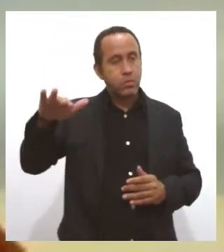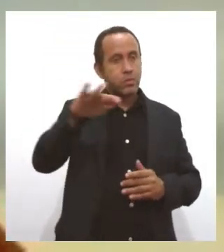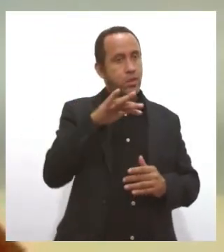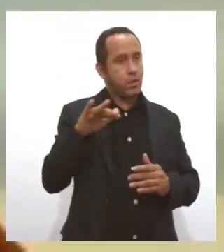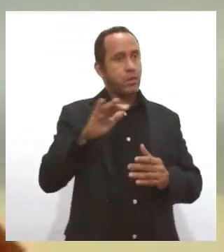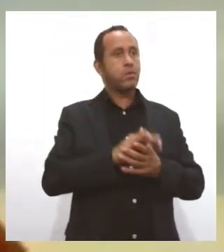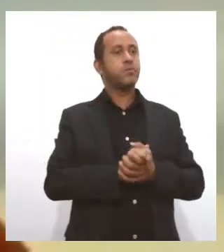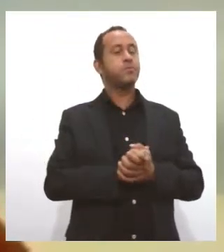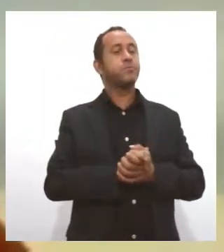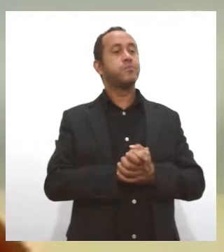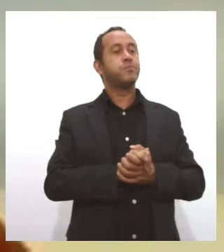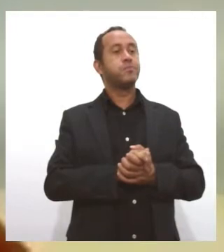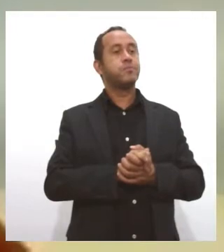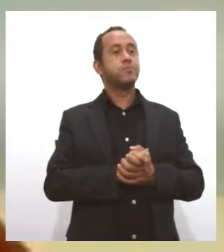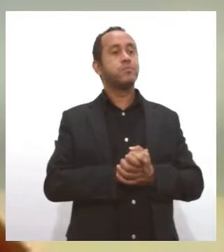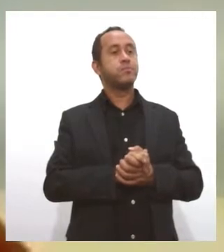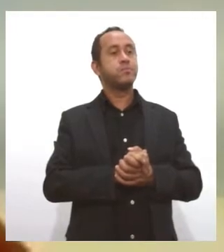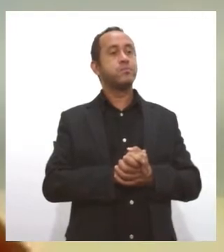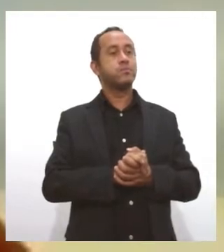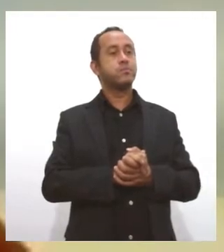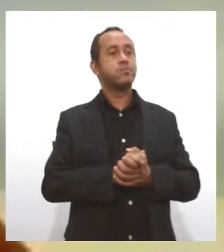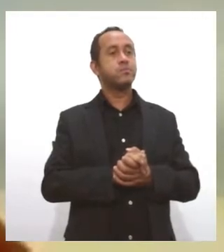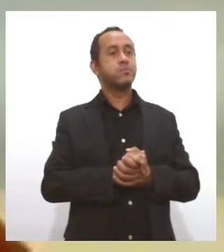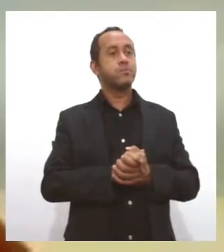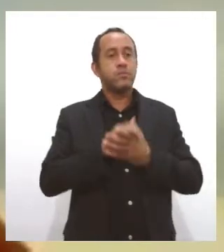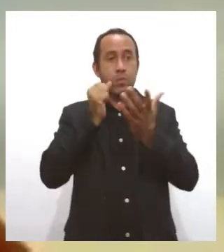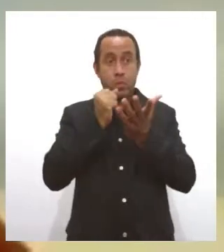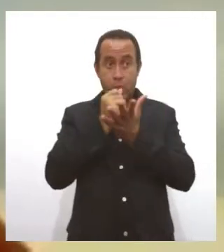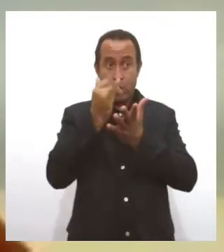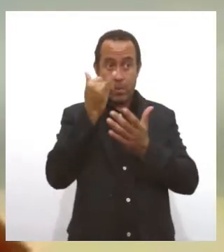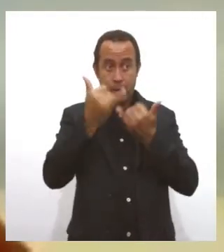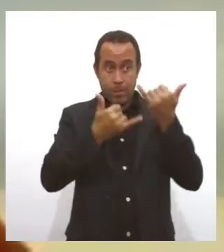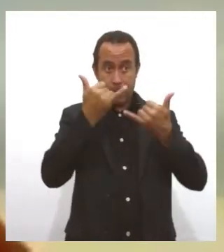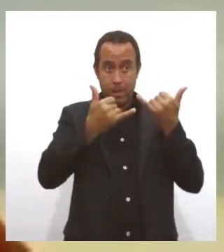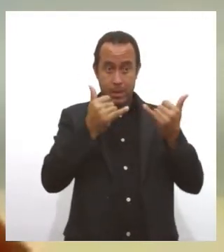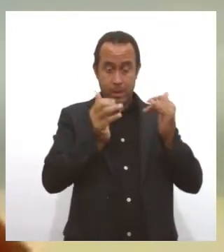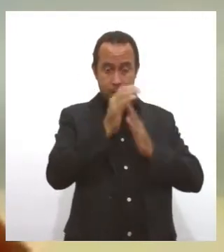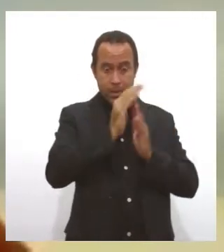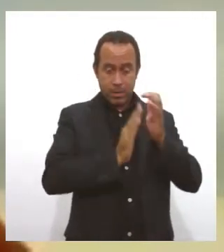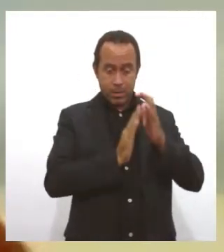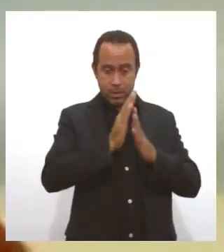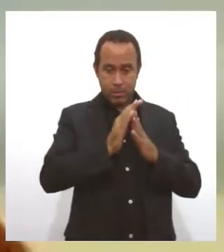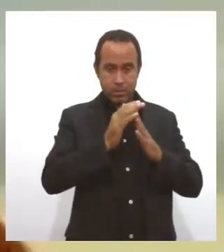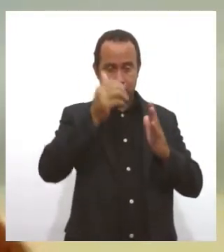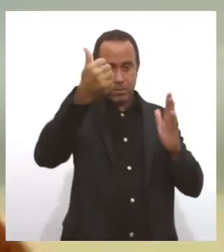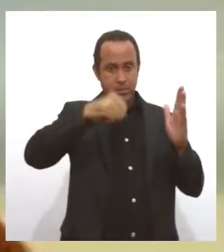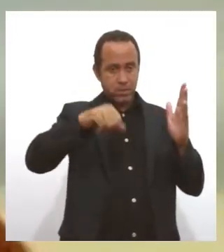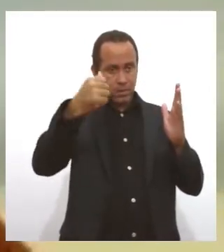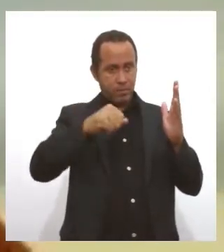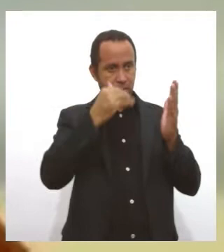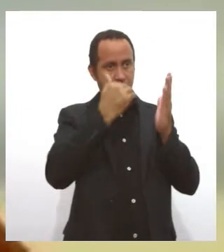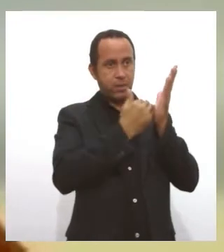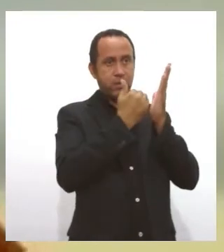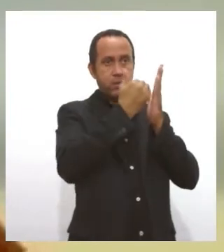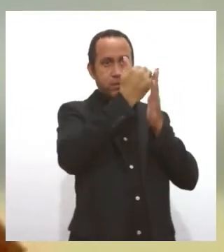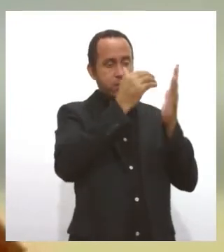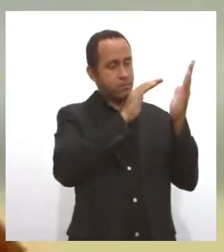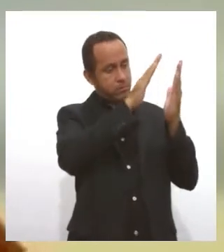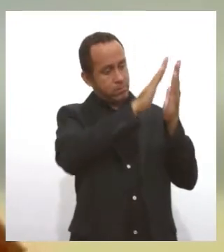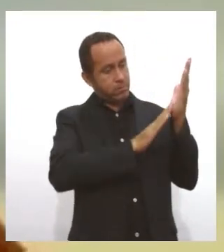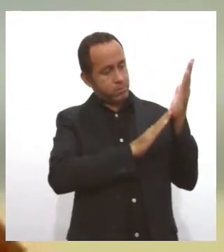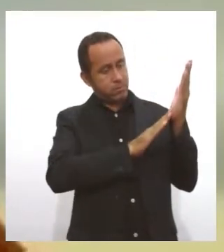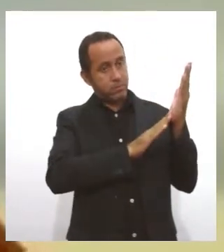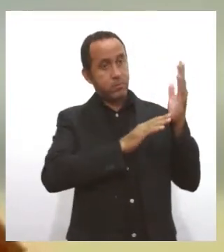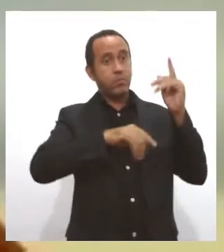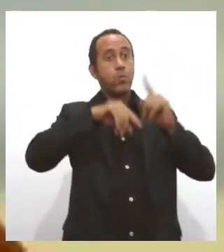é com relação a comprar brinquedos que tem o selo da avaliação da conformidade, porque é um produto